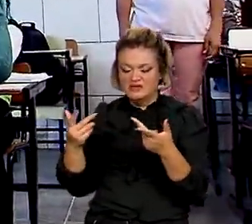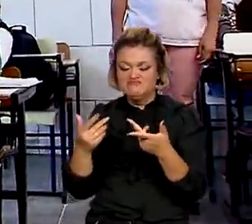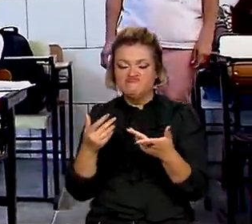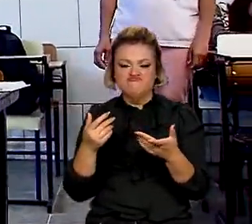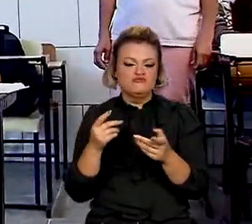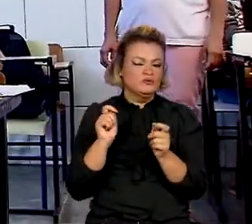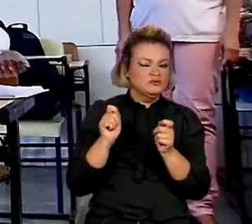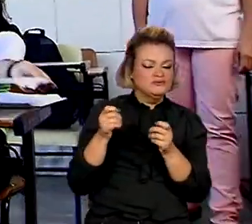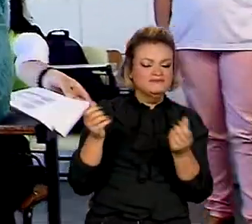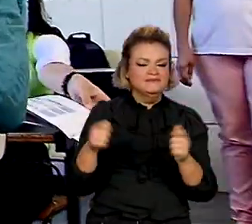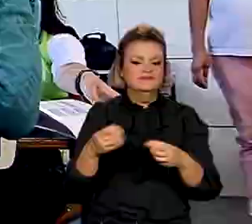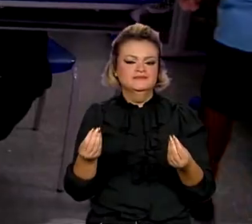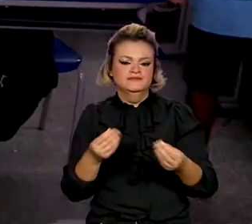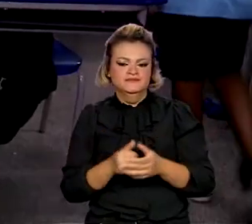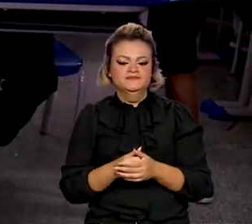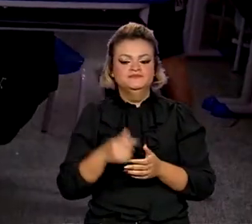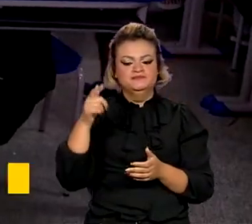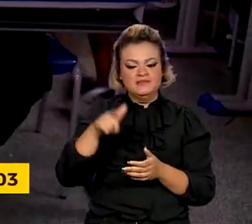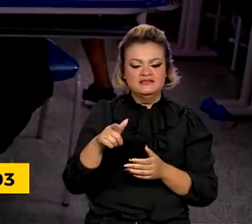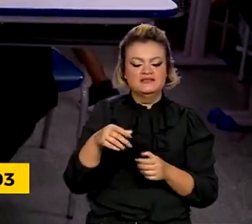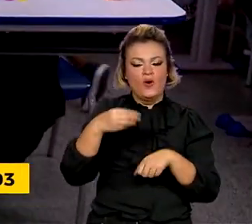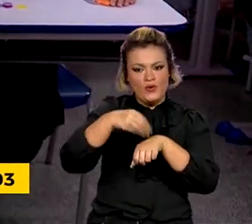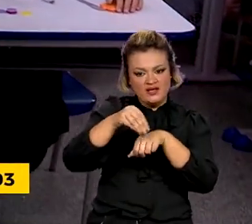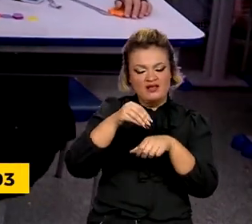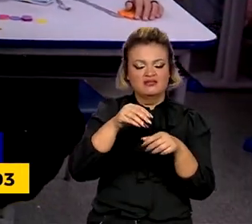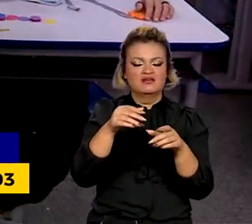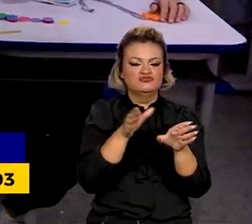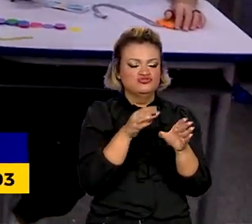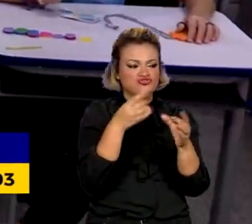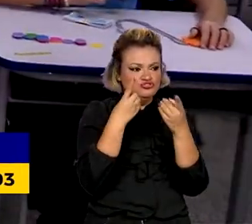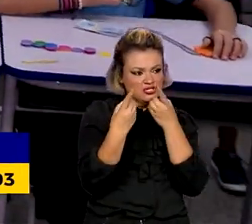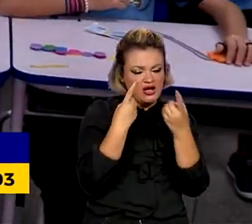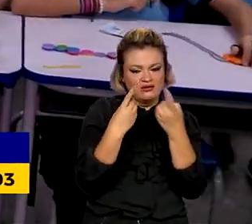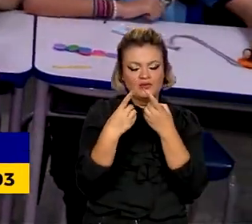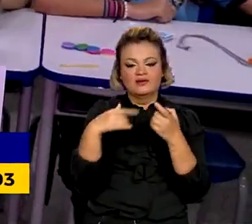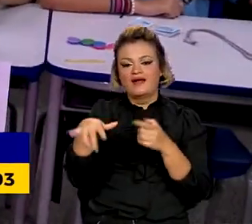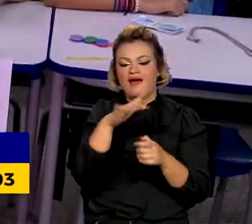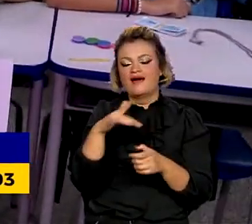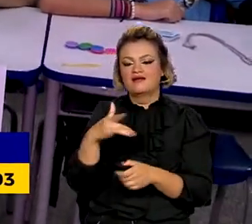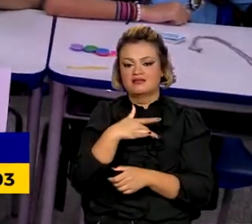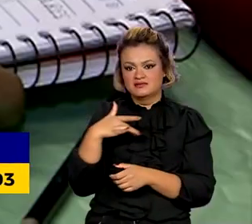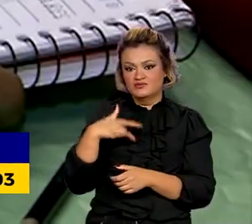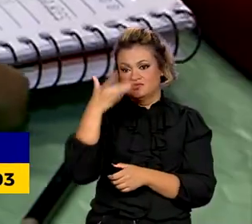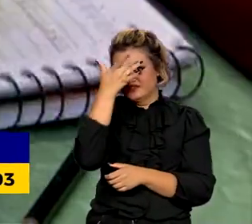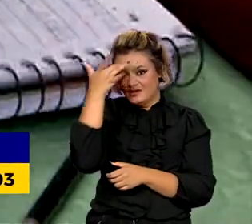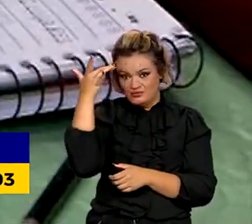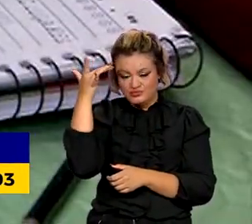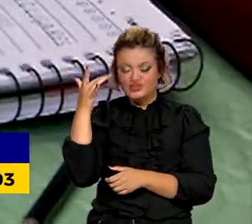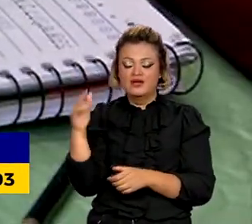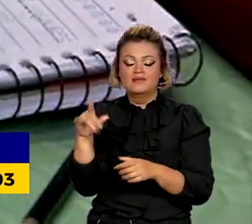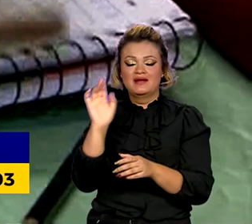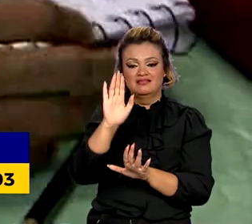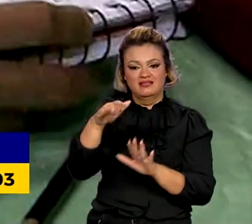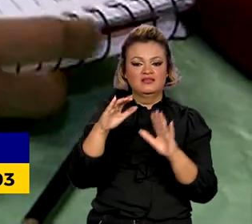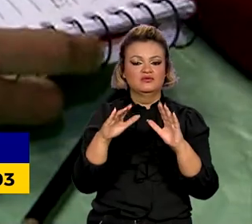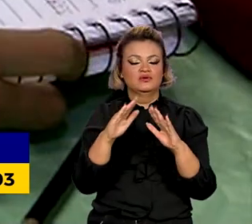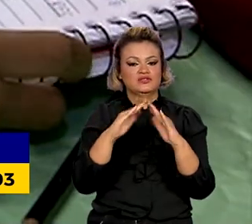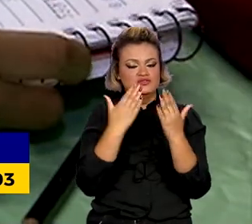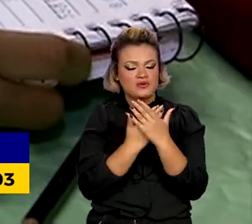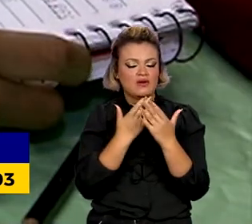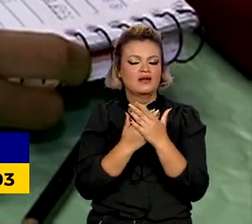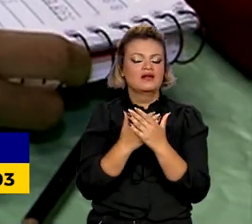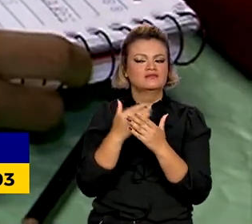para a escola. Além disso, orienta o diálogo com profissionais de saúde para que a comunidade escolar seja